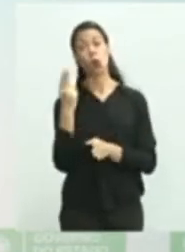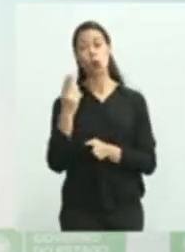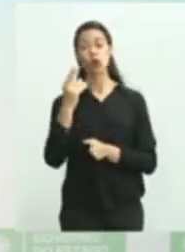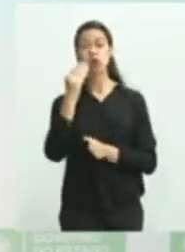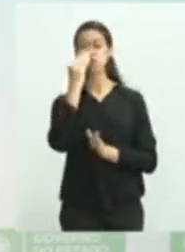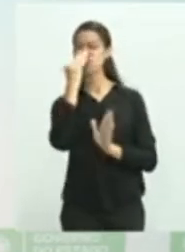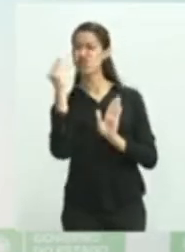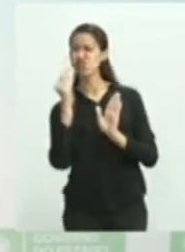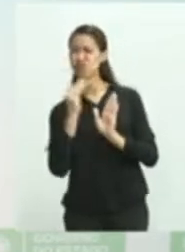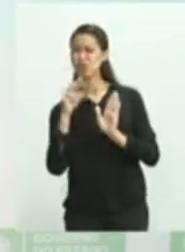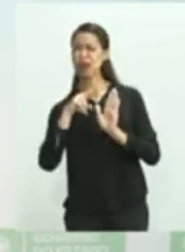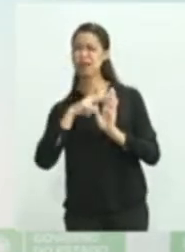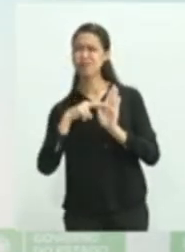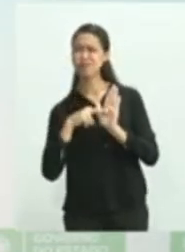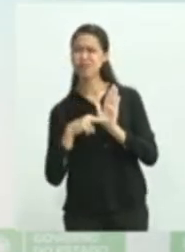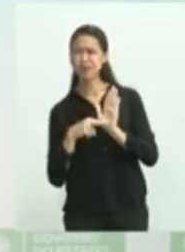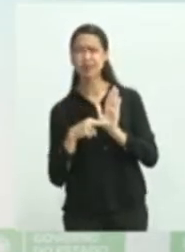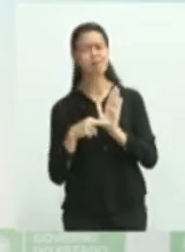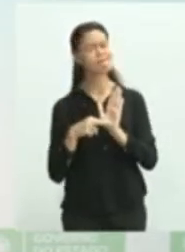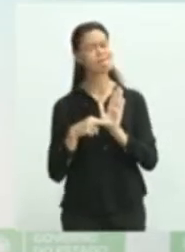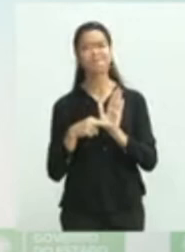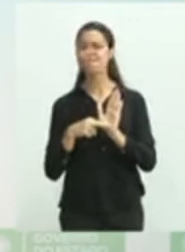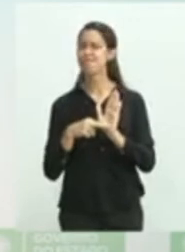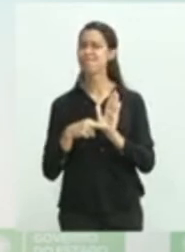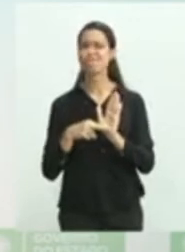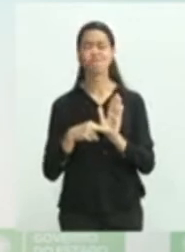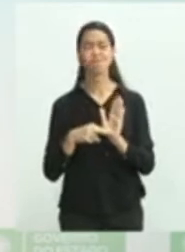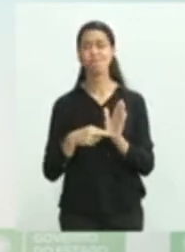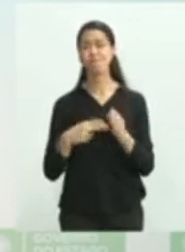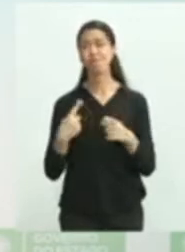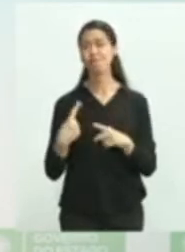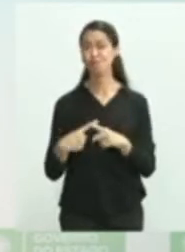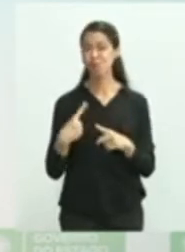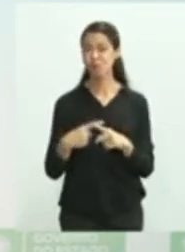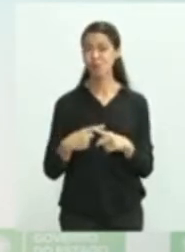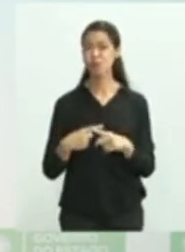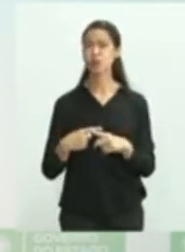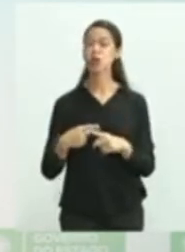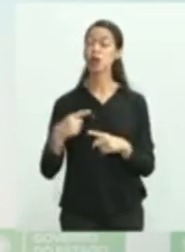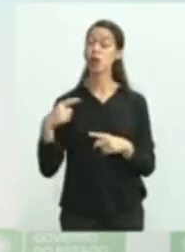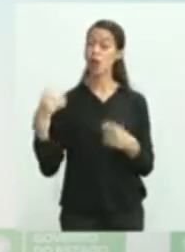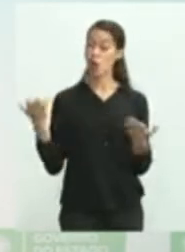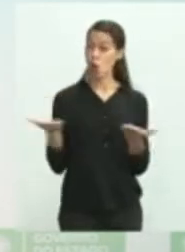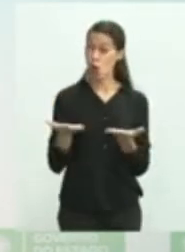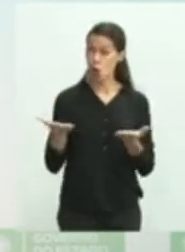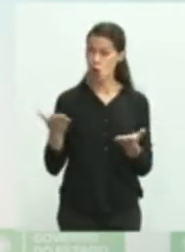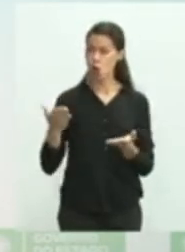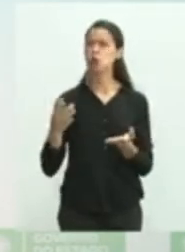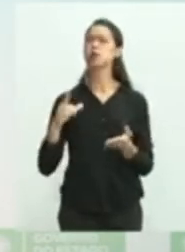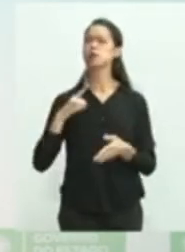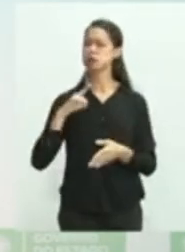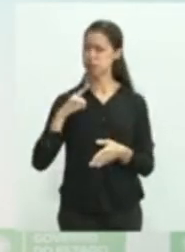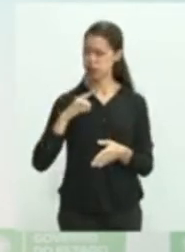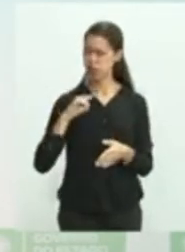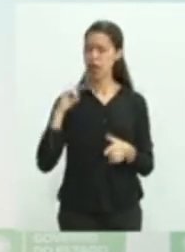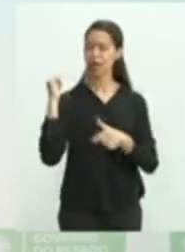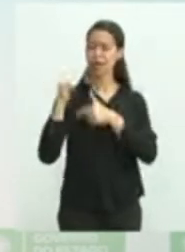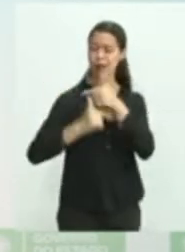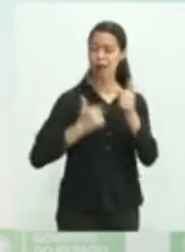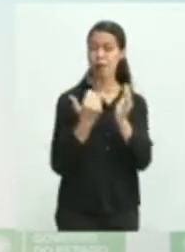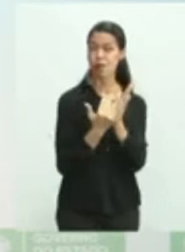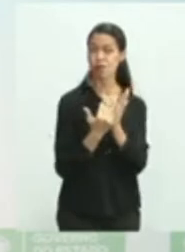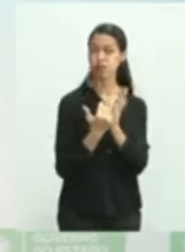ainda mais, que a gente está acontecendo hoje um grande avanço em algumas unidades da Federação,